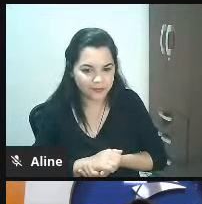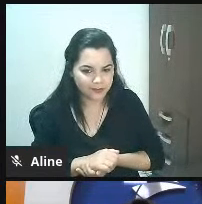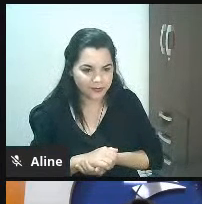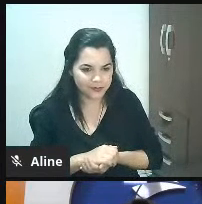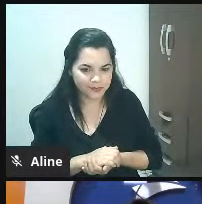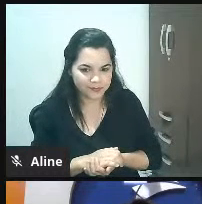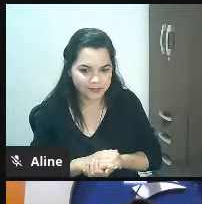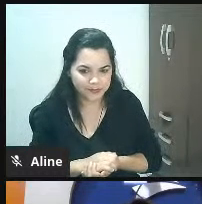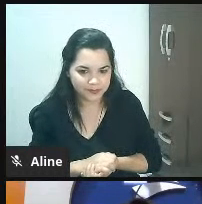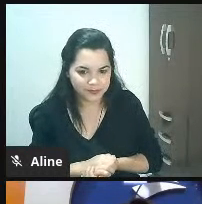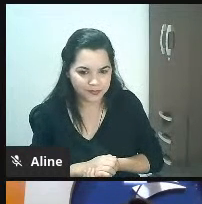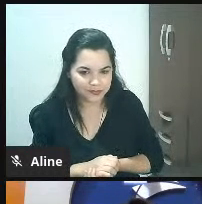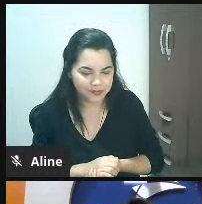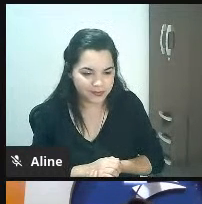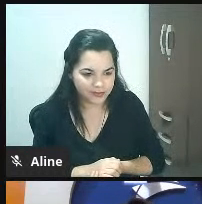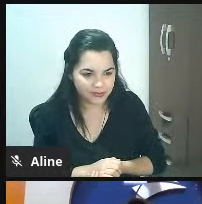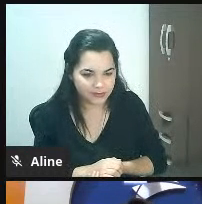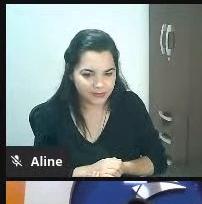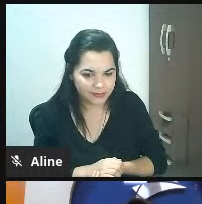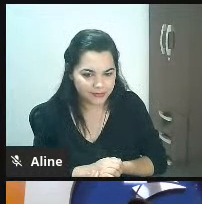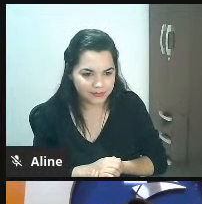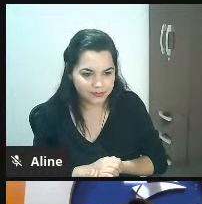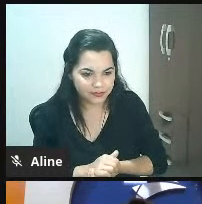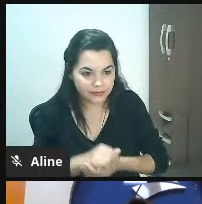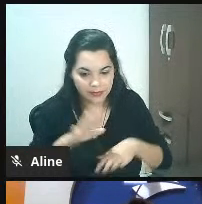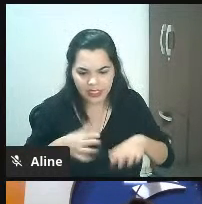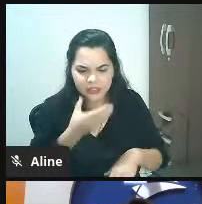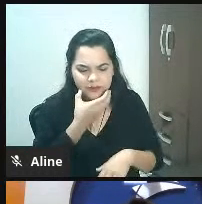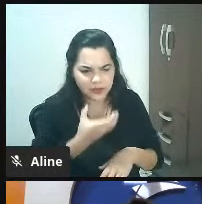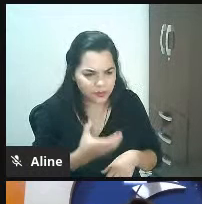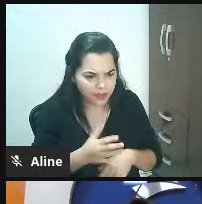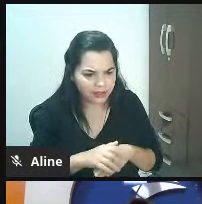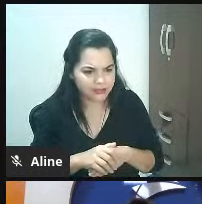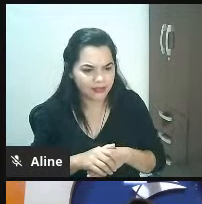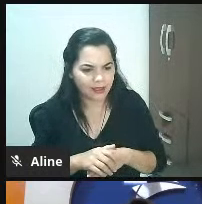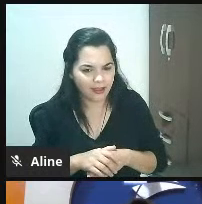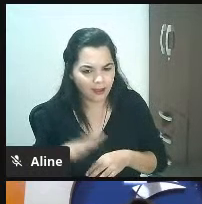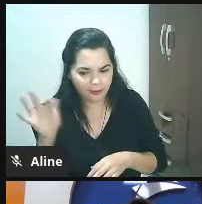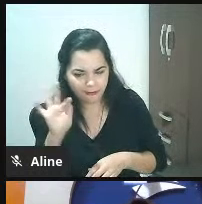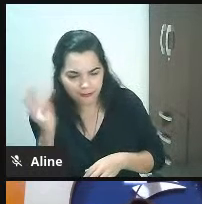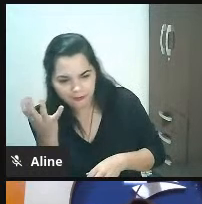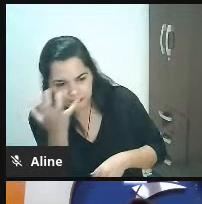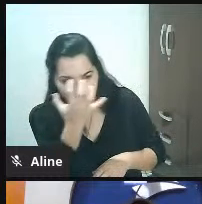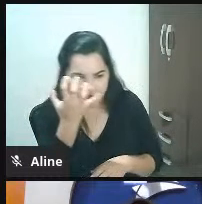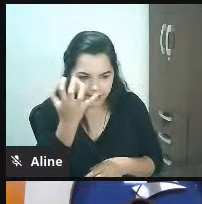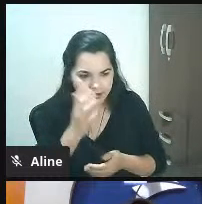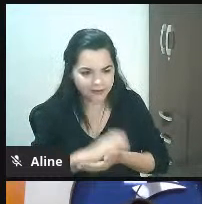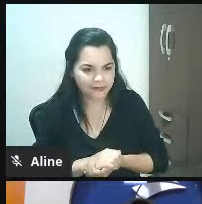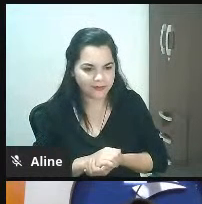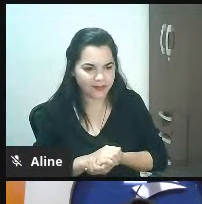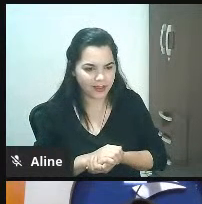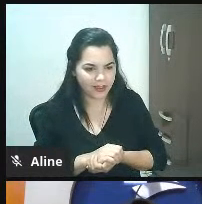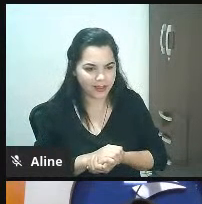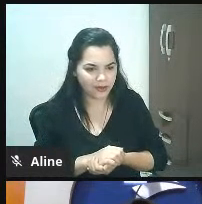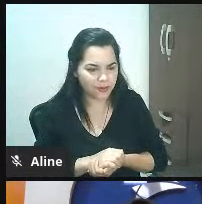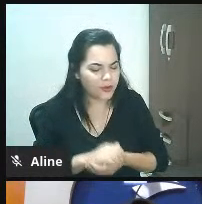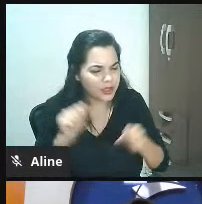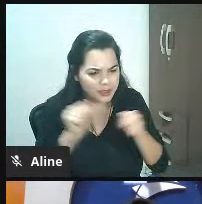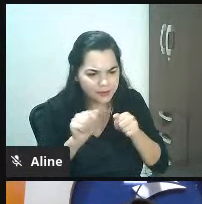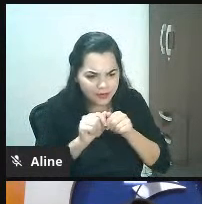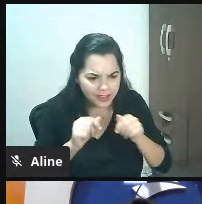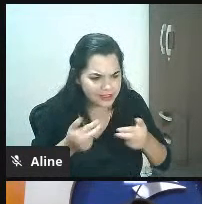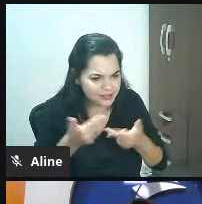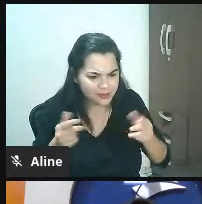quiser você quer inaugurar para o Natal para o Réveillon para o Carnaval para o Coelhinho da Páscoa você faz o que você quiser